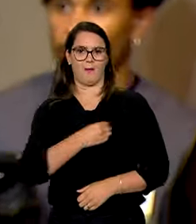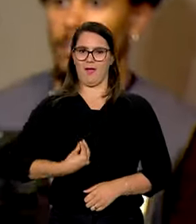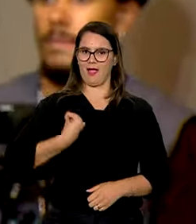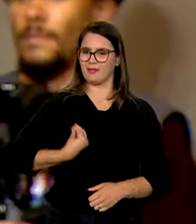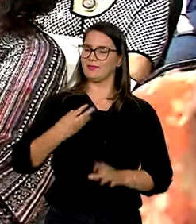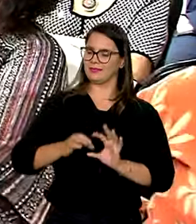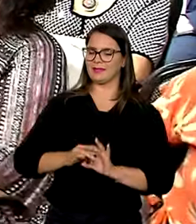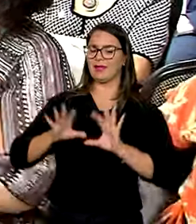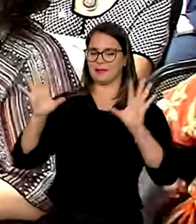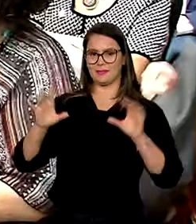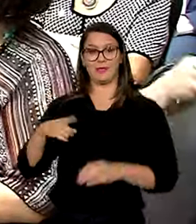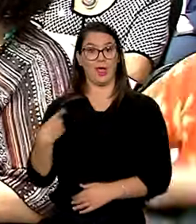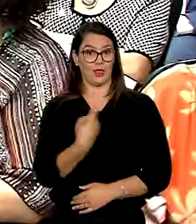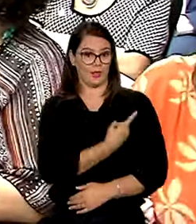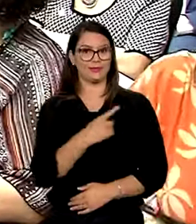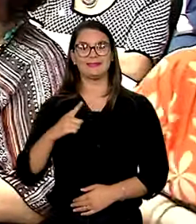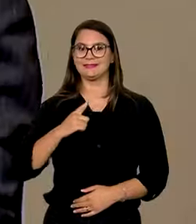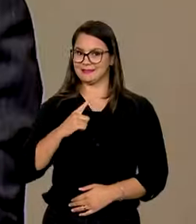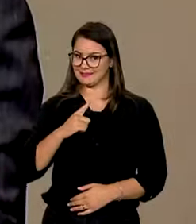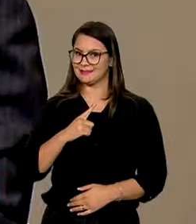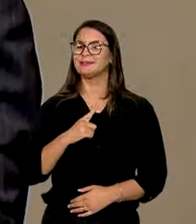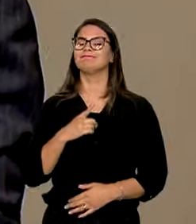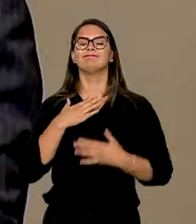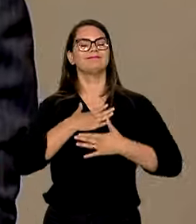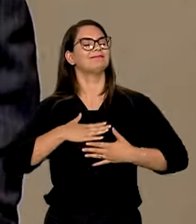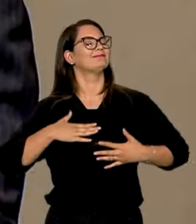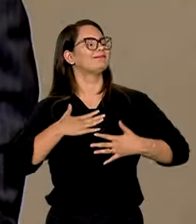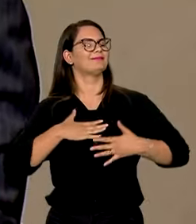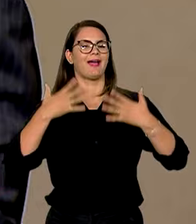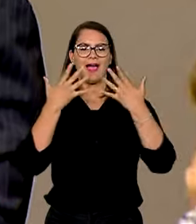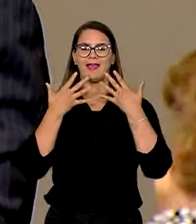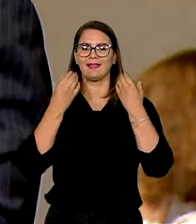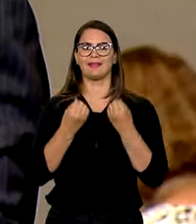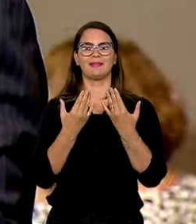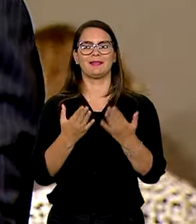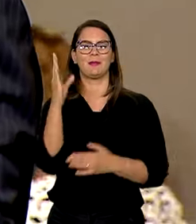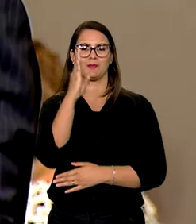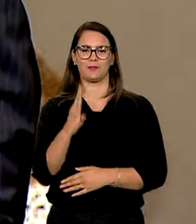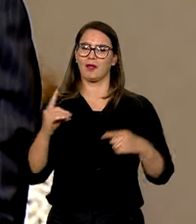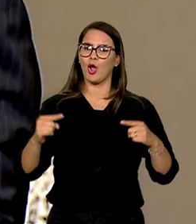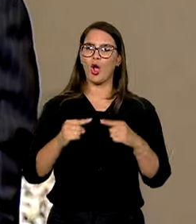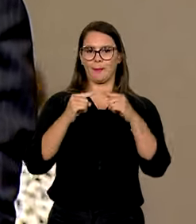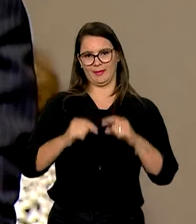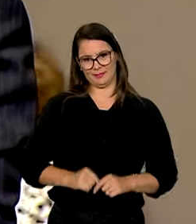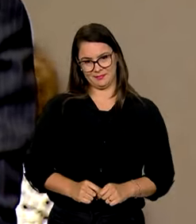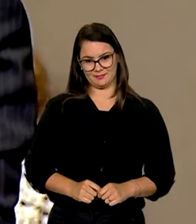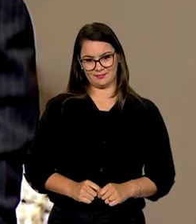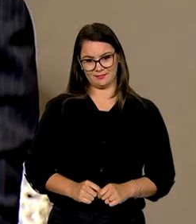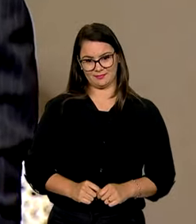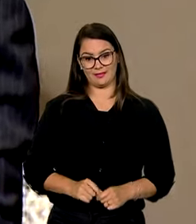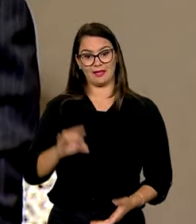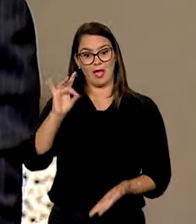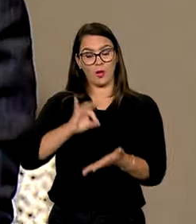a liberdade. Nós temos muito gosto, muita alegria de servir ao país com aquilo que nos cabe, que é a